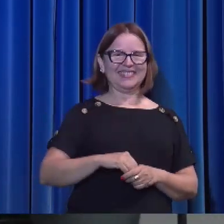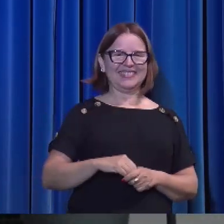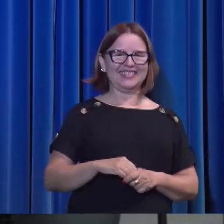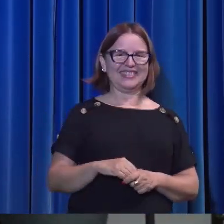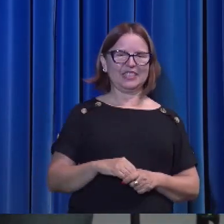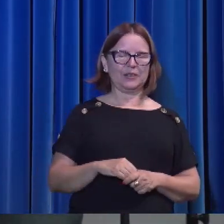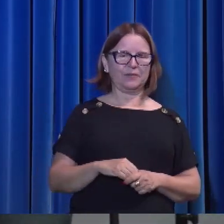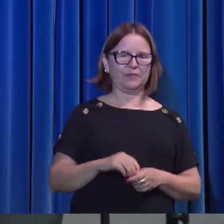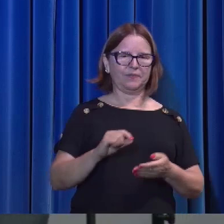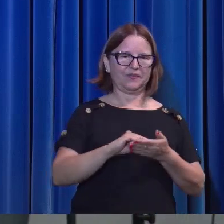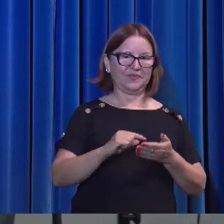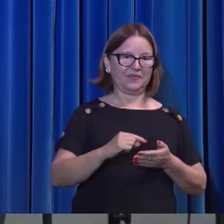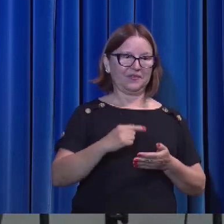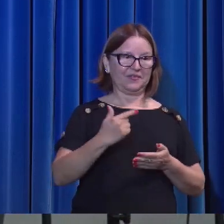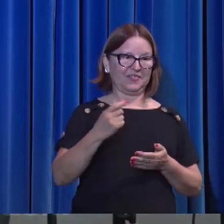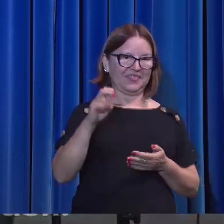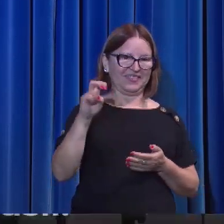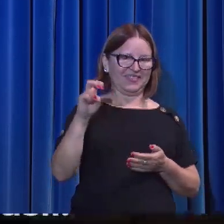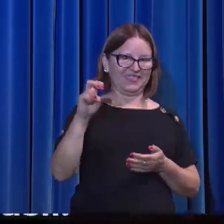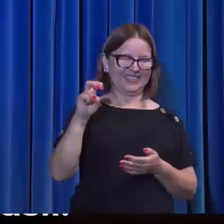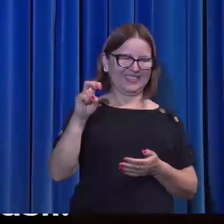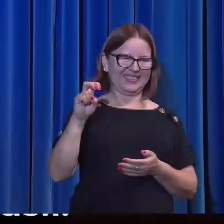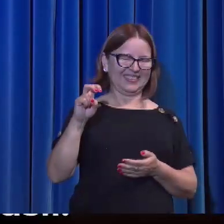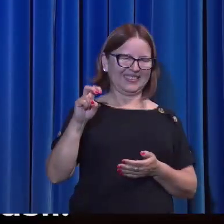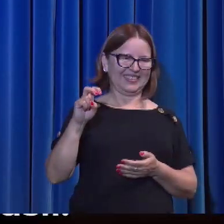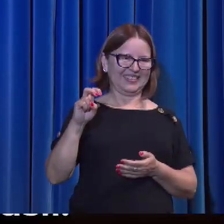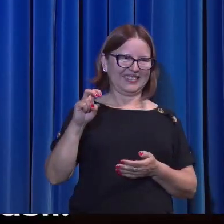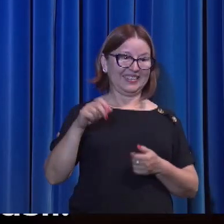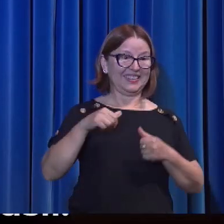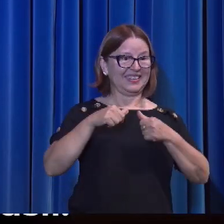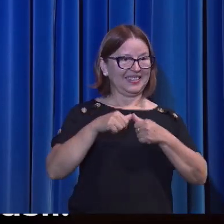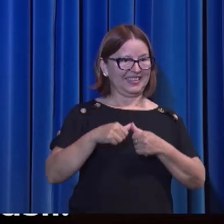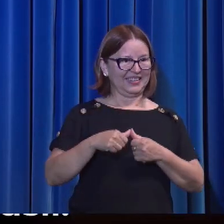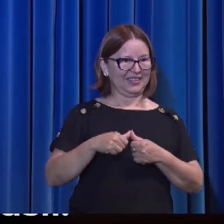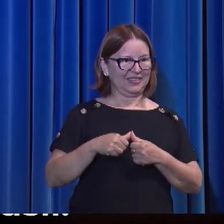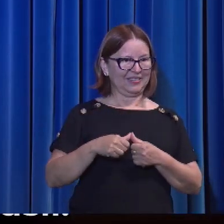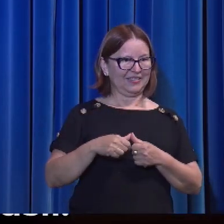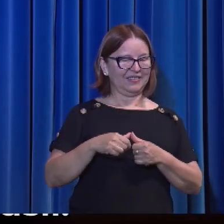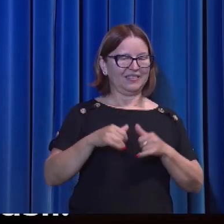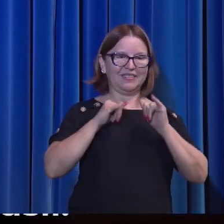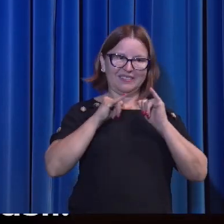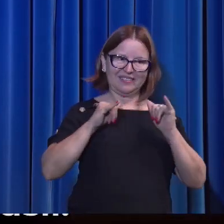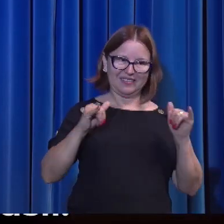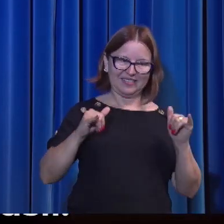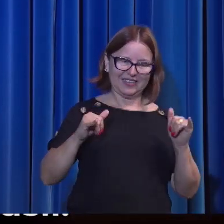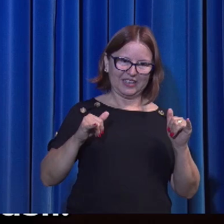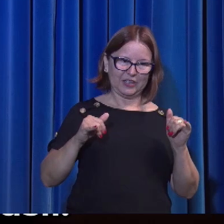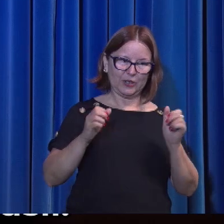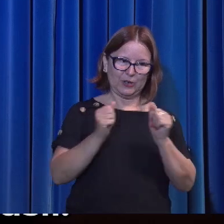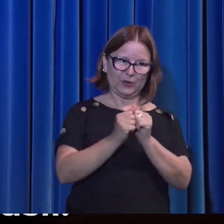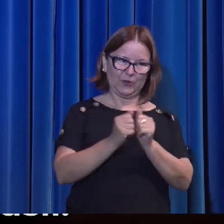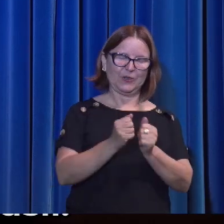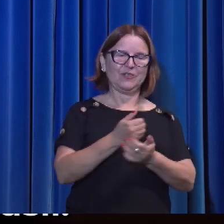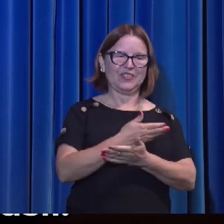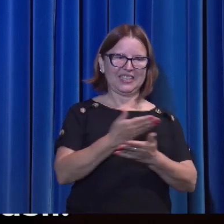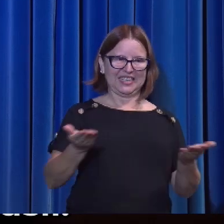Versículo 25. Isto vos tenho dito, estando ainda convosco.